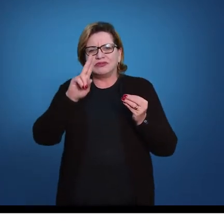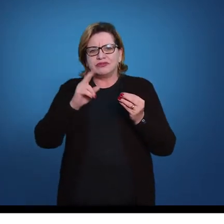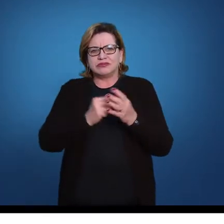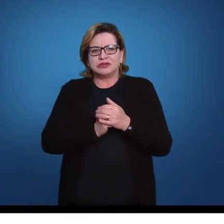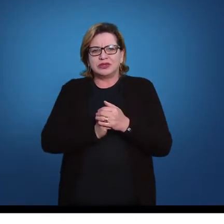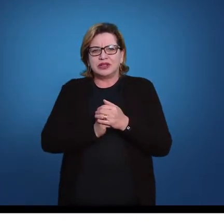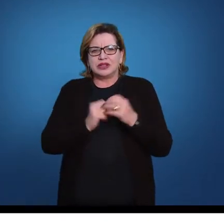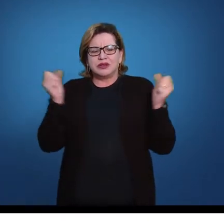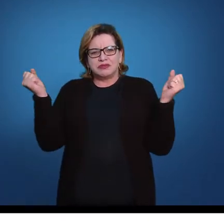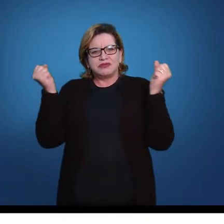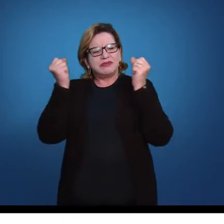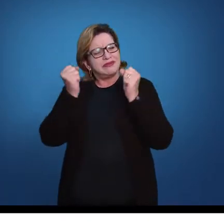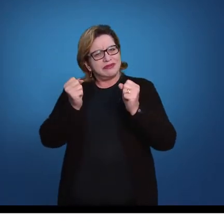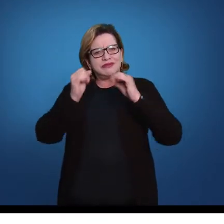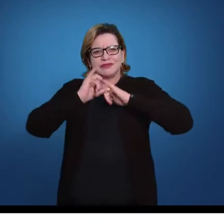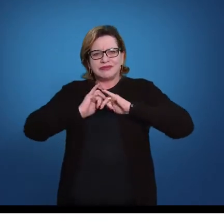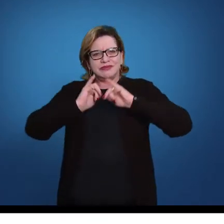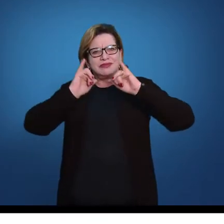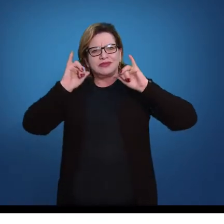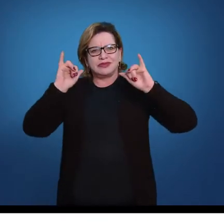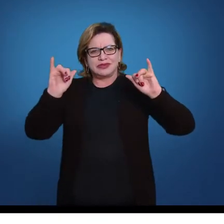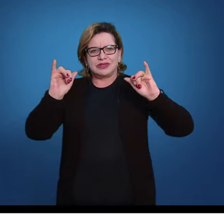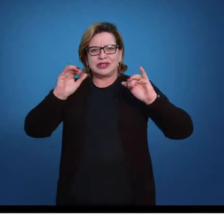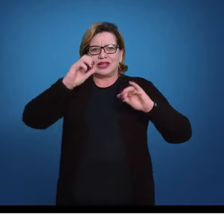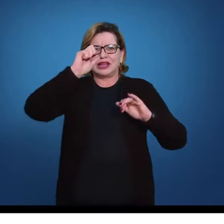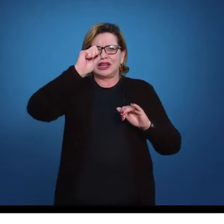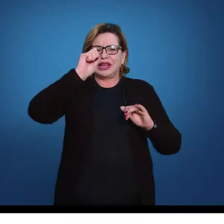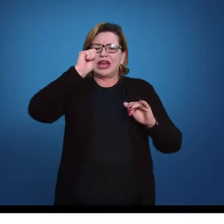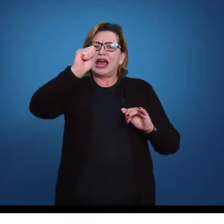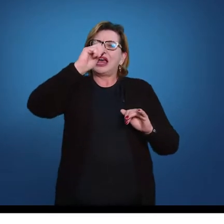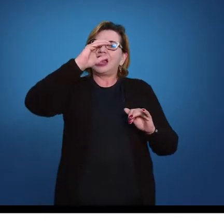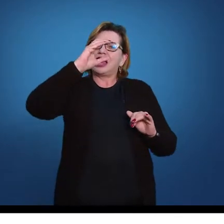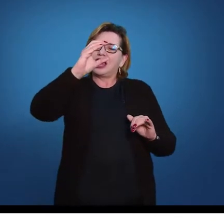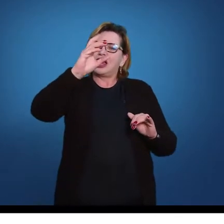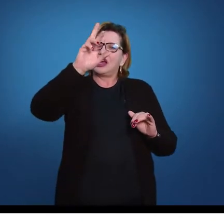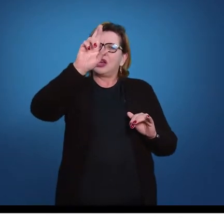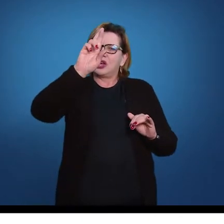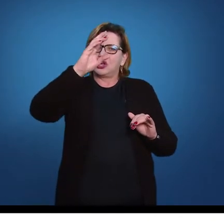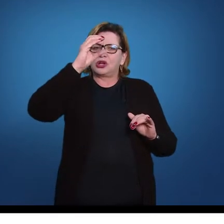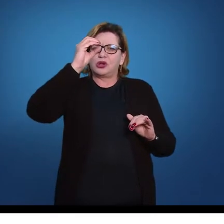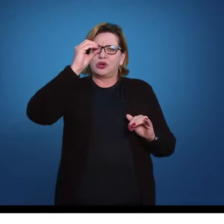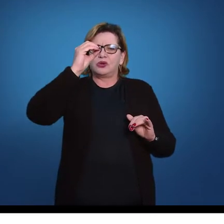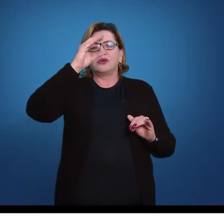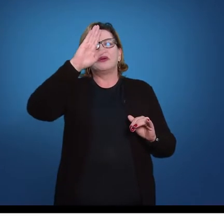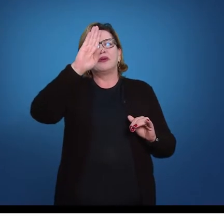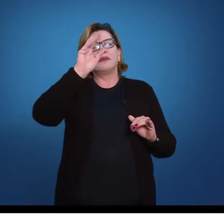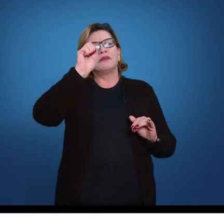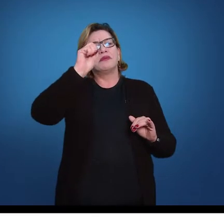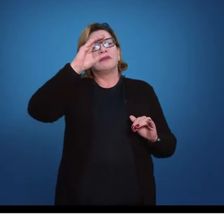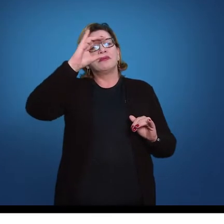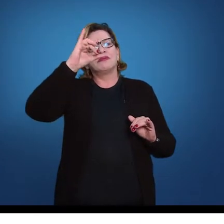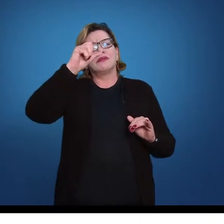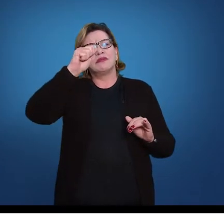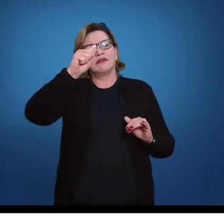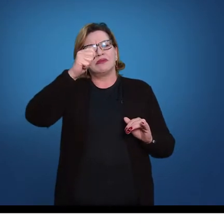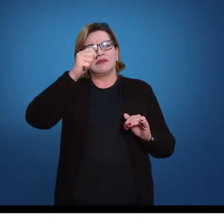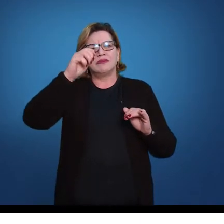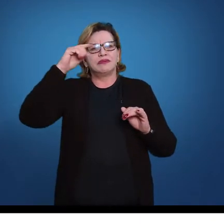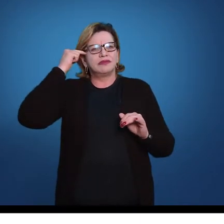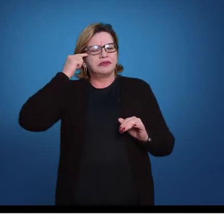Podemos citar inicialmente a arte acrobática chinesa, muito característica e que